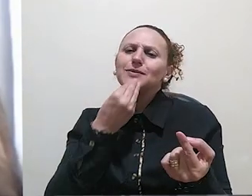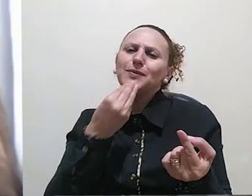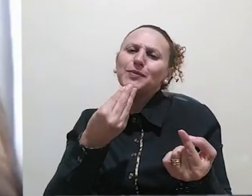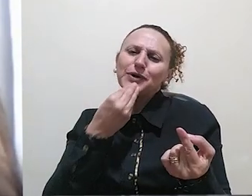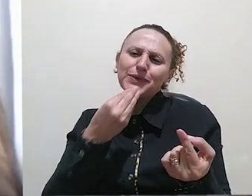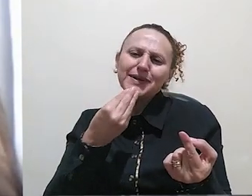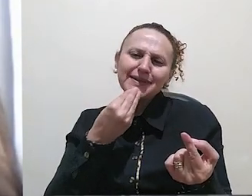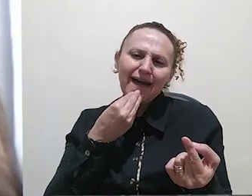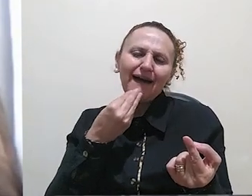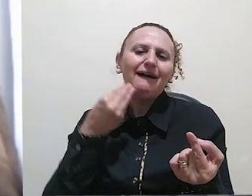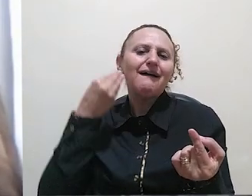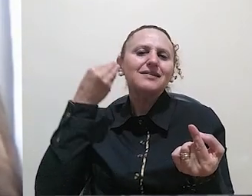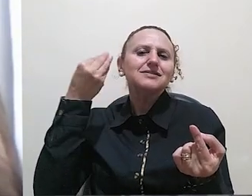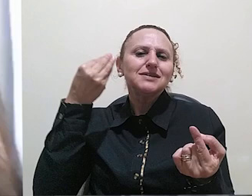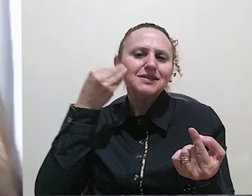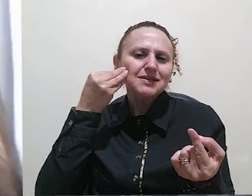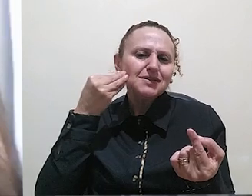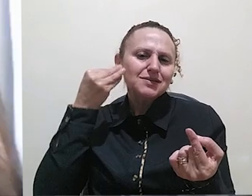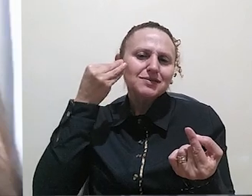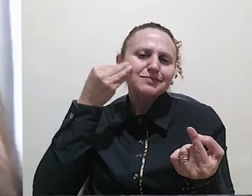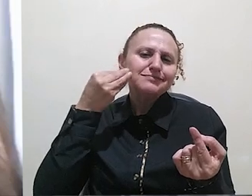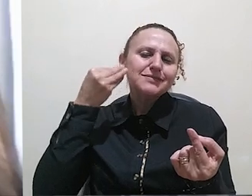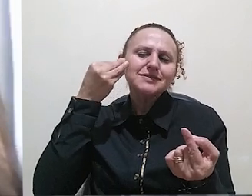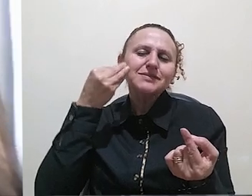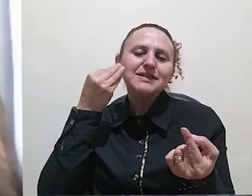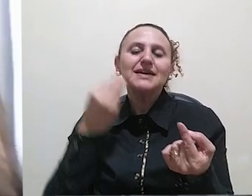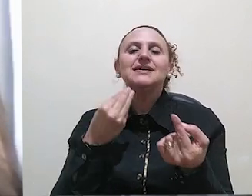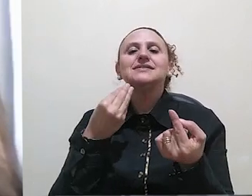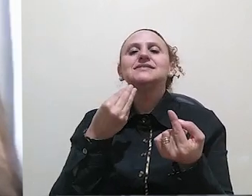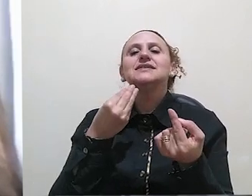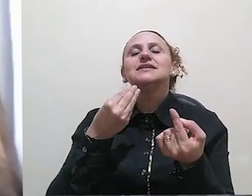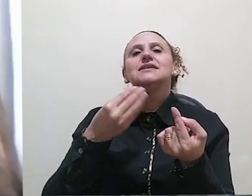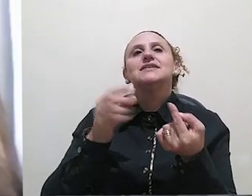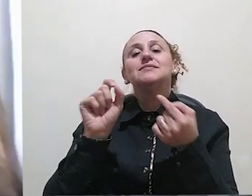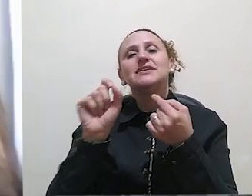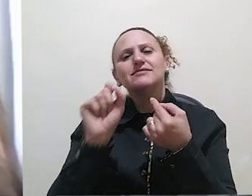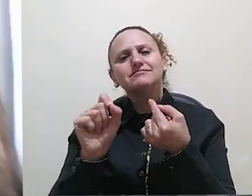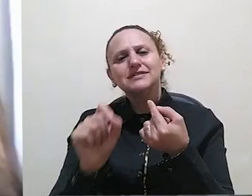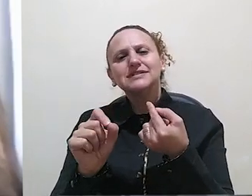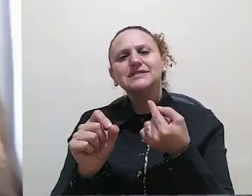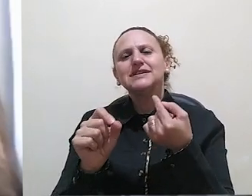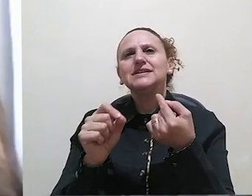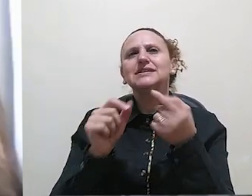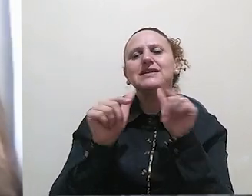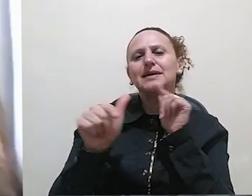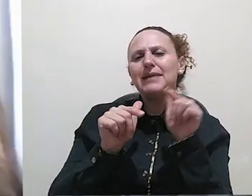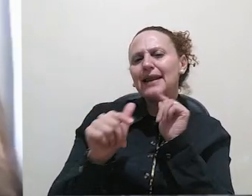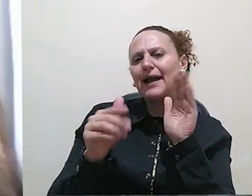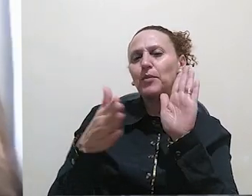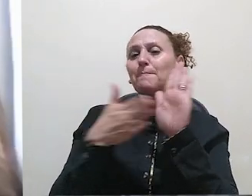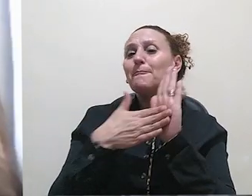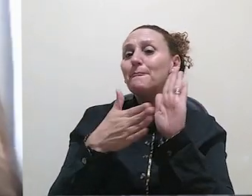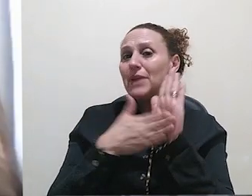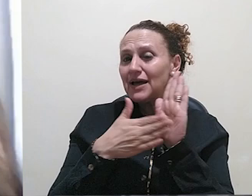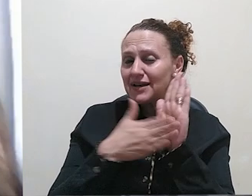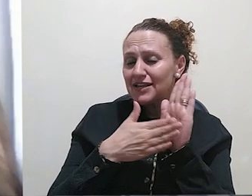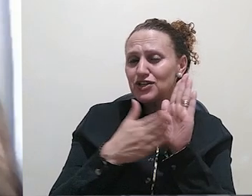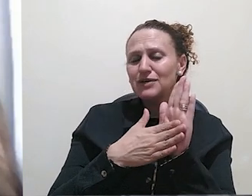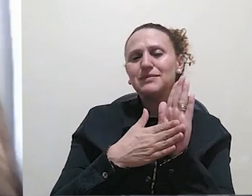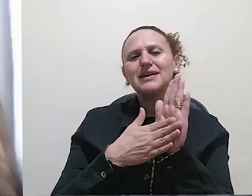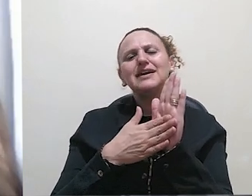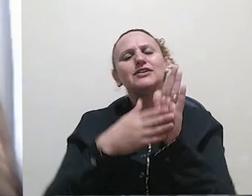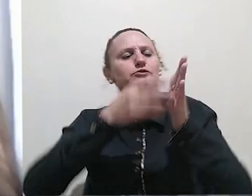níveis para o aprendiz de resenhista na lida com o planejamento, execução, revisão e